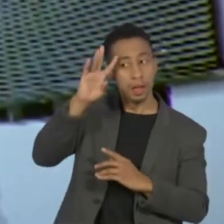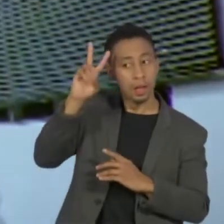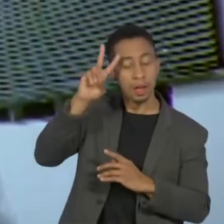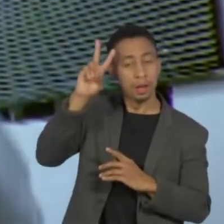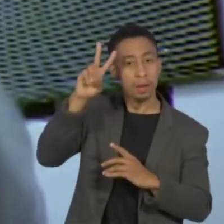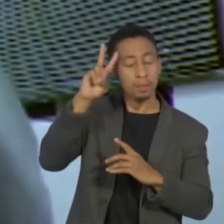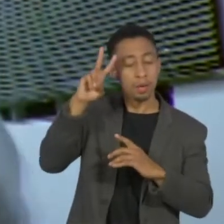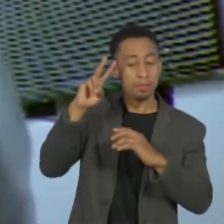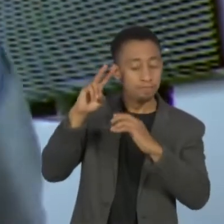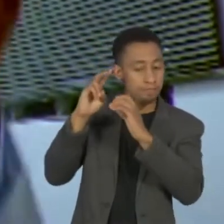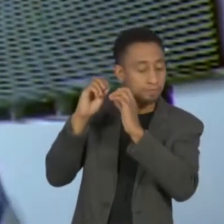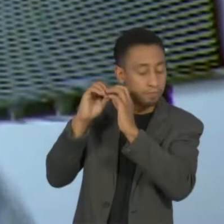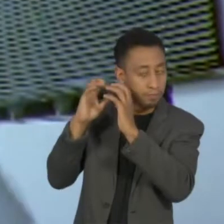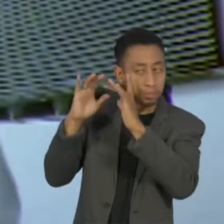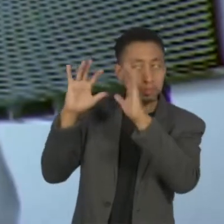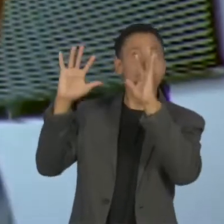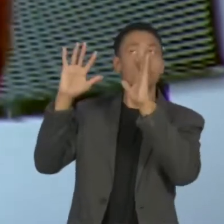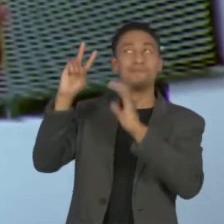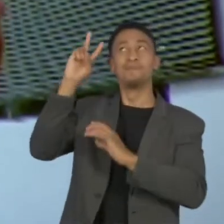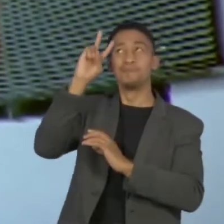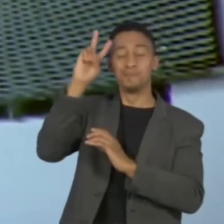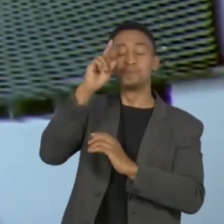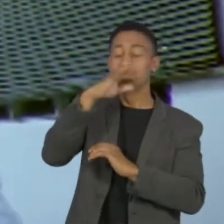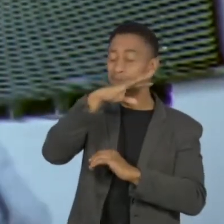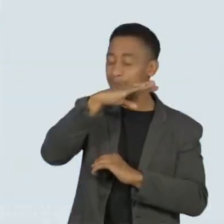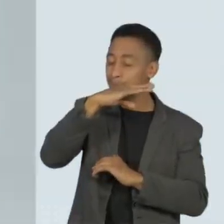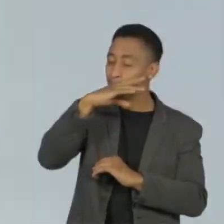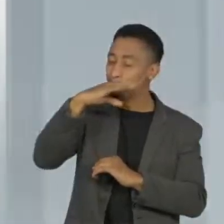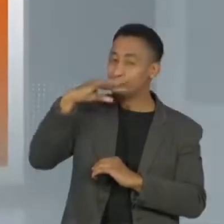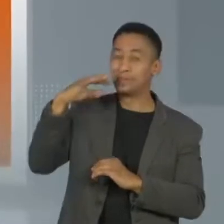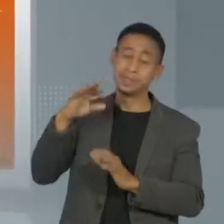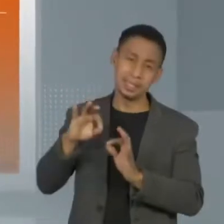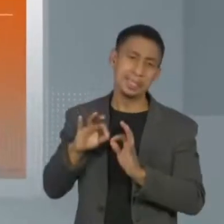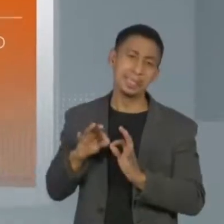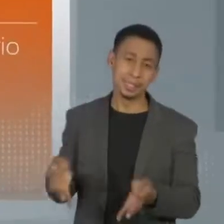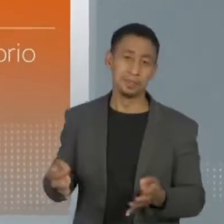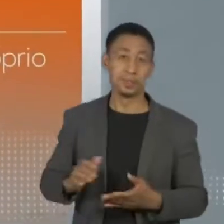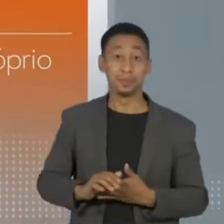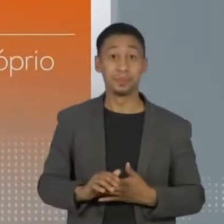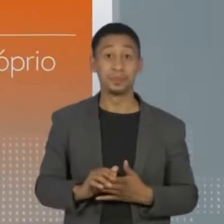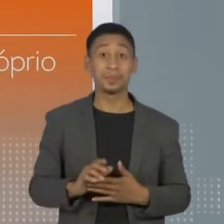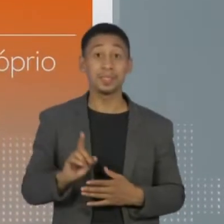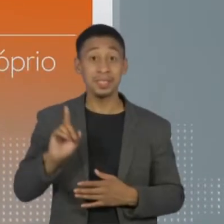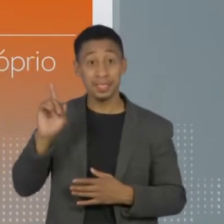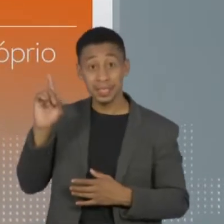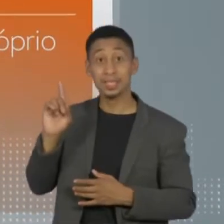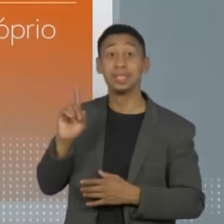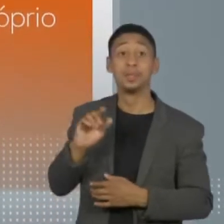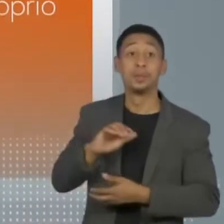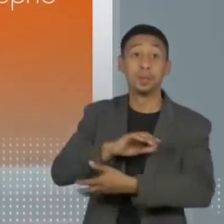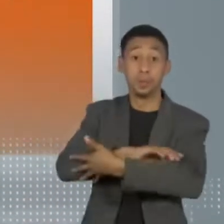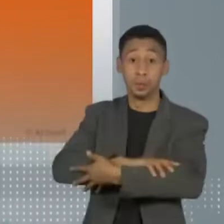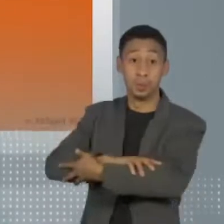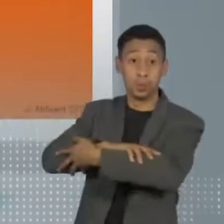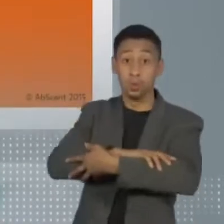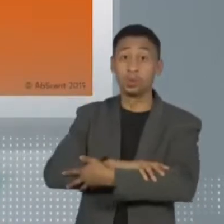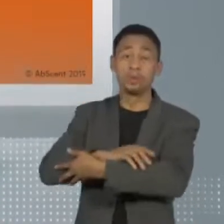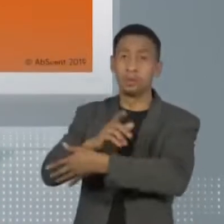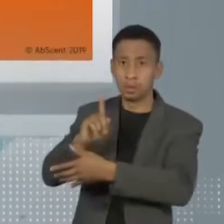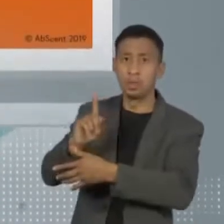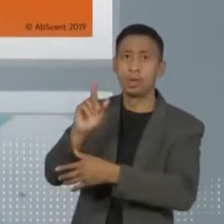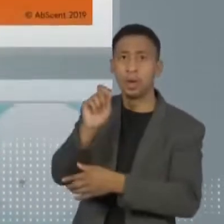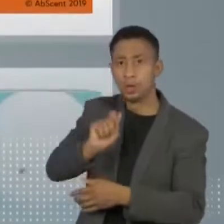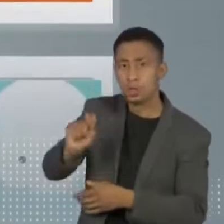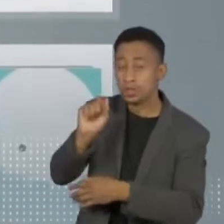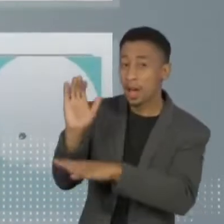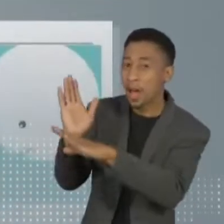dessa memória desses odores mais conhecidos. No Reino Unido, uma associação ajuda pacientes de todo o mundo a voltarem